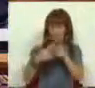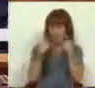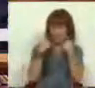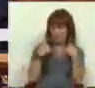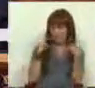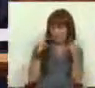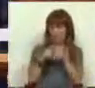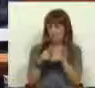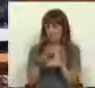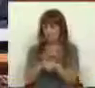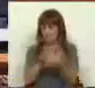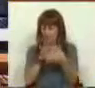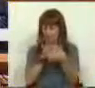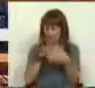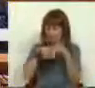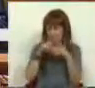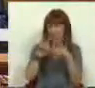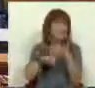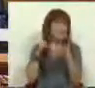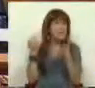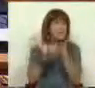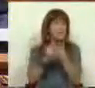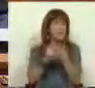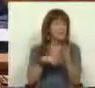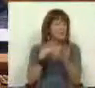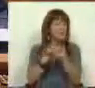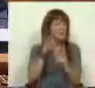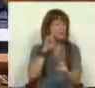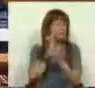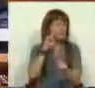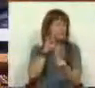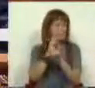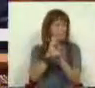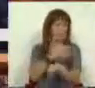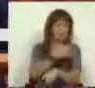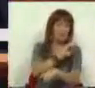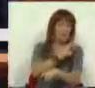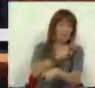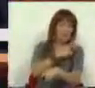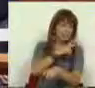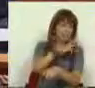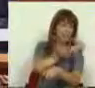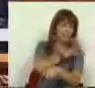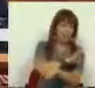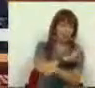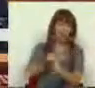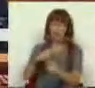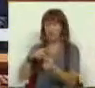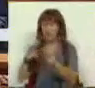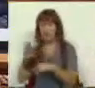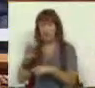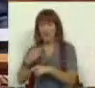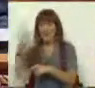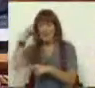os interesses públicos e privados. Sempre, sempre existiu entre o PSD Nacional e o PSD